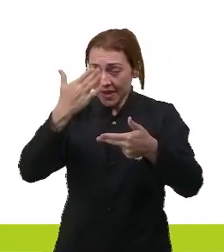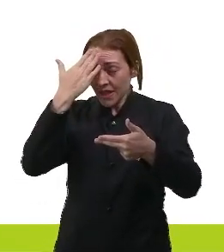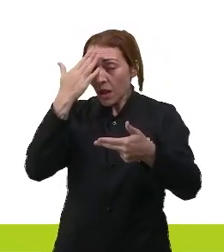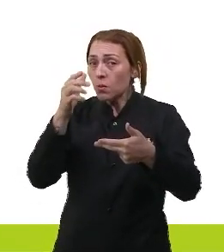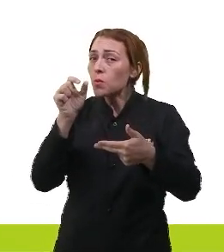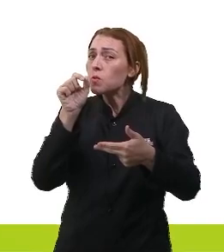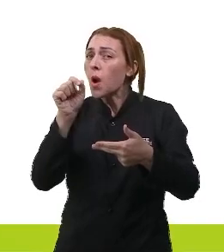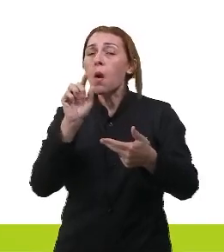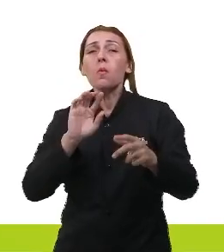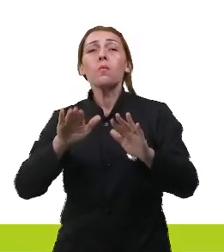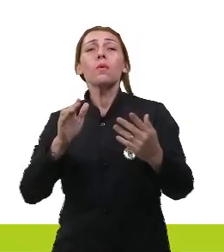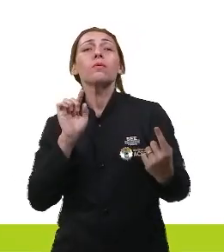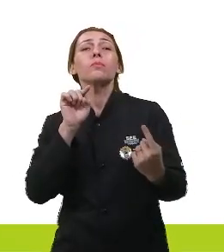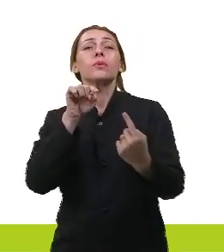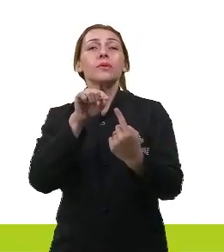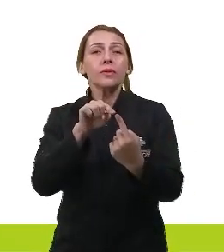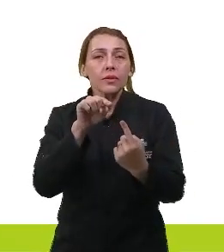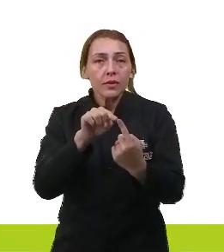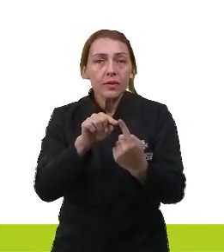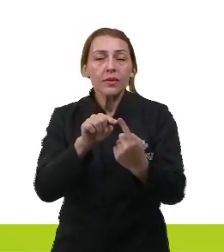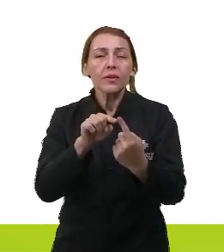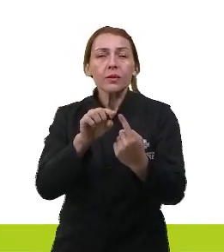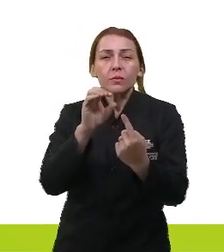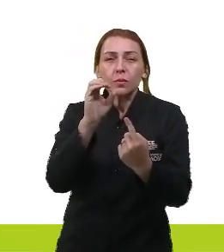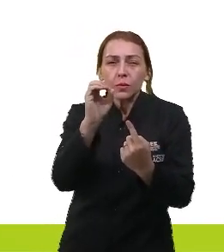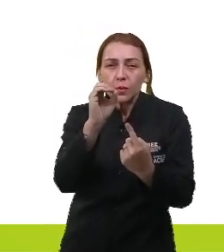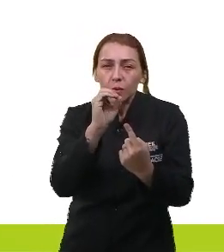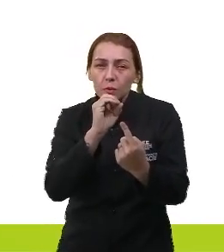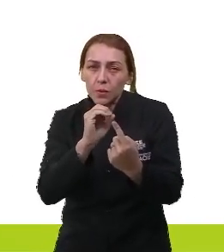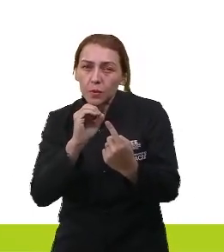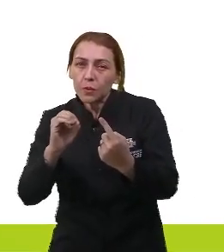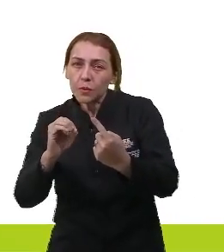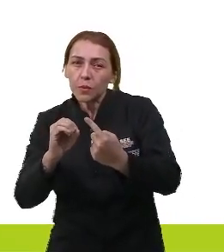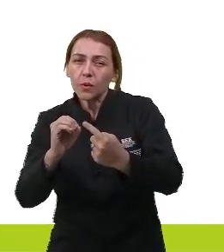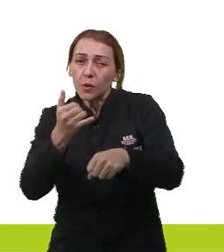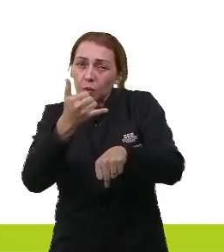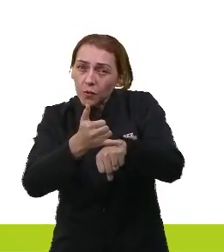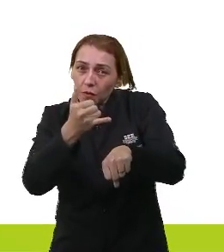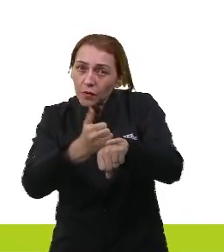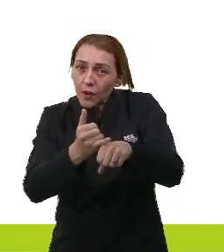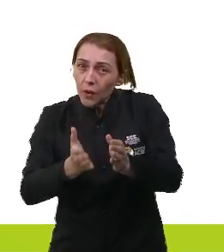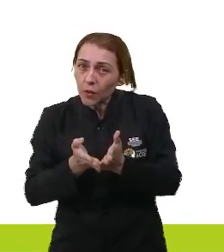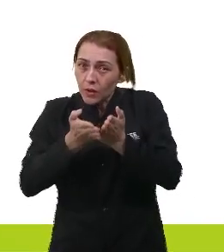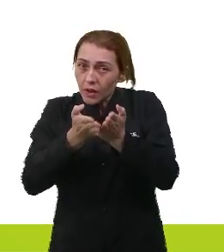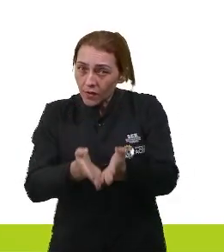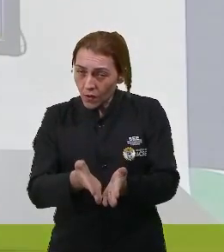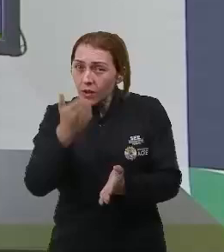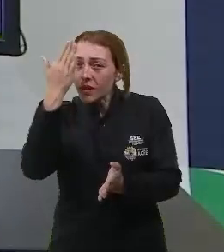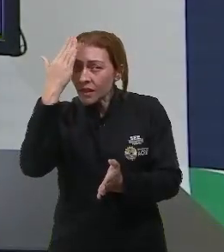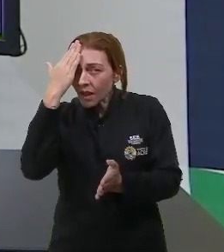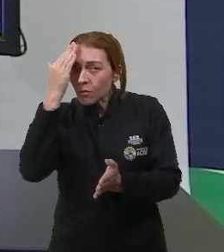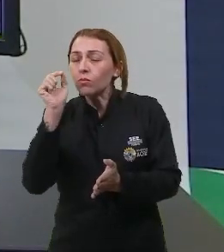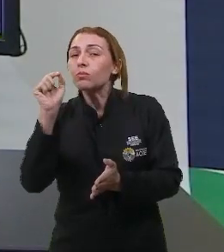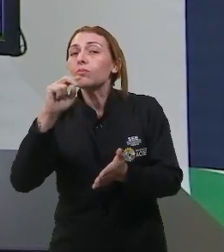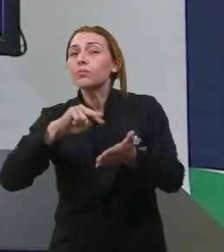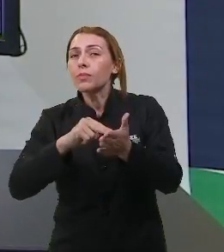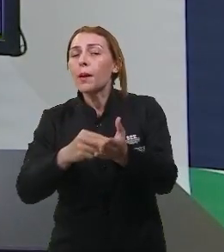sabe qual é o objetivo dessas plaquinhas nos casos do navio? E aí, volta aqui para mim.